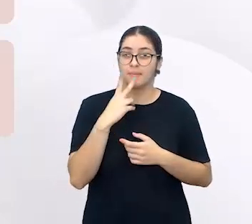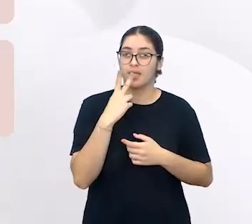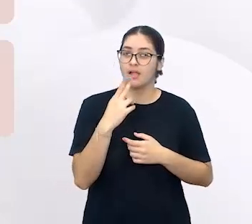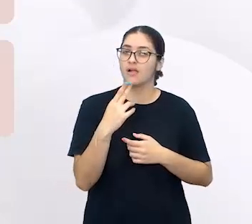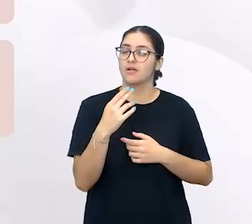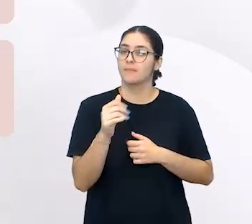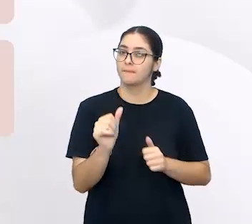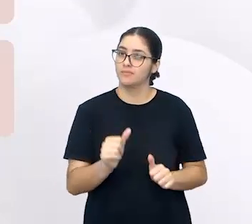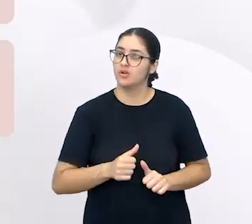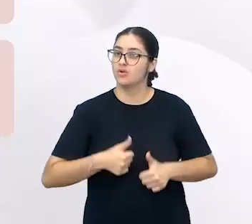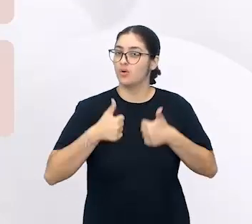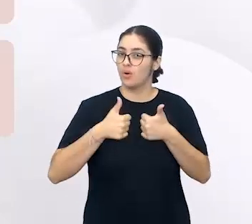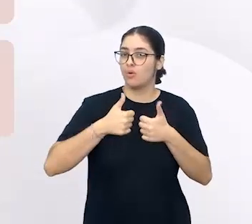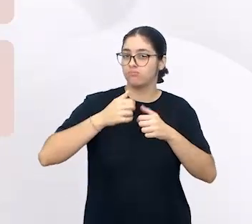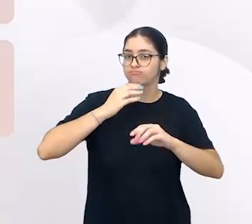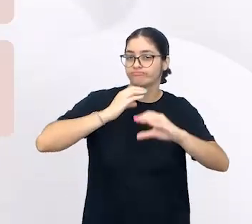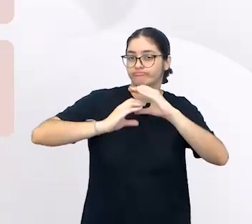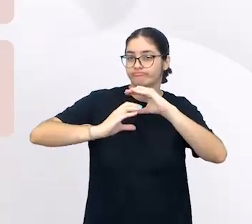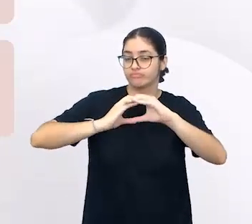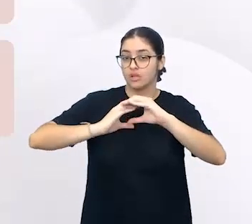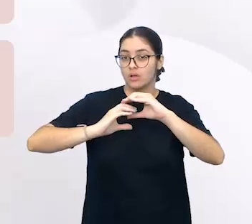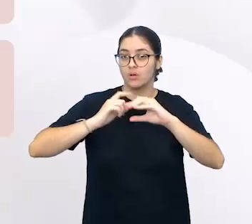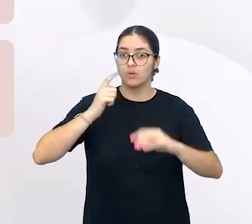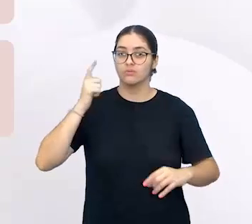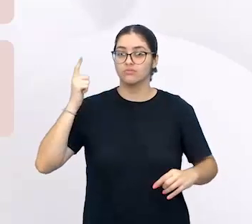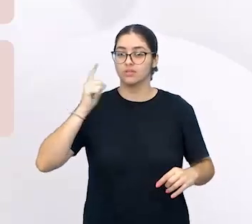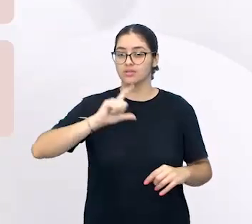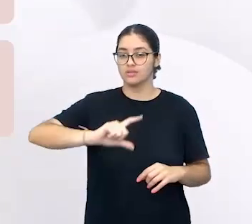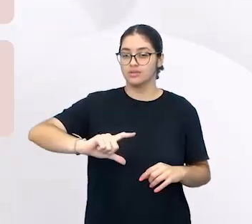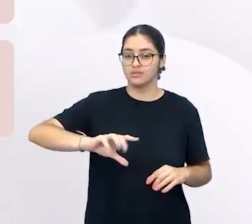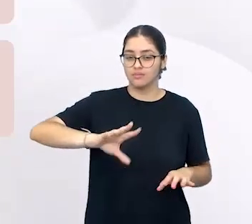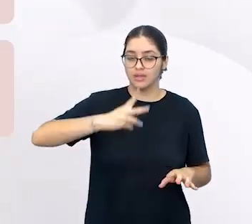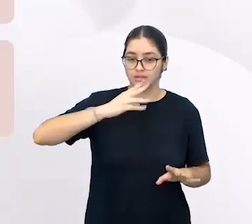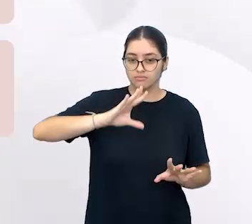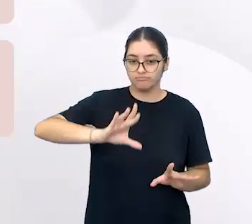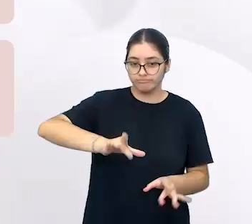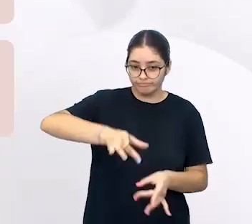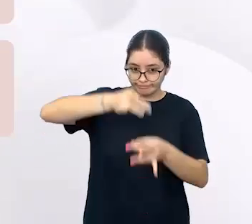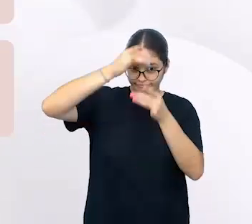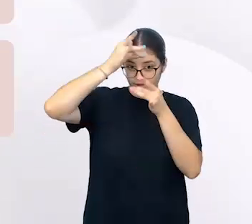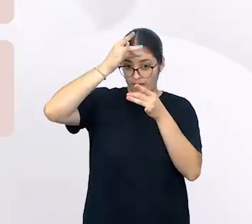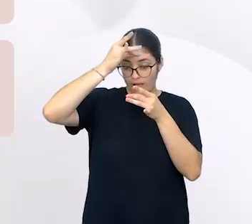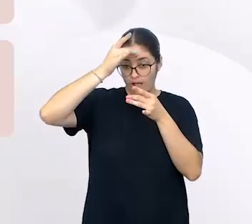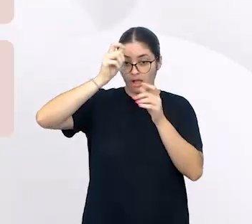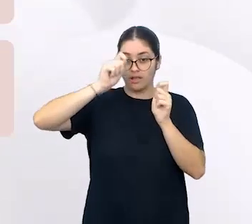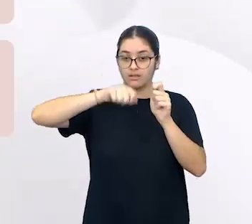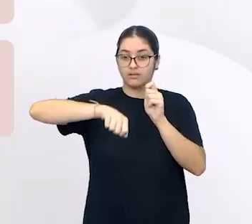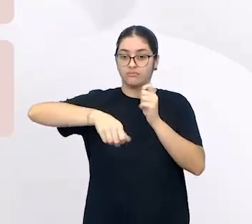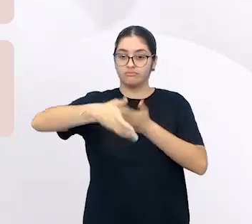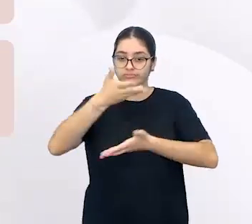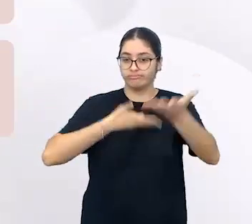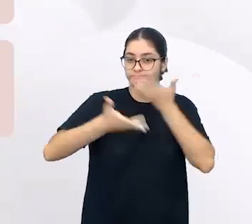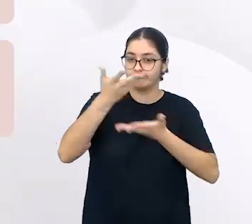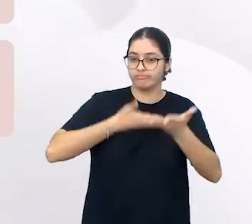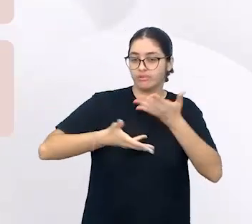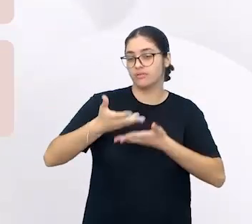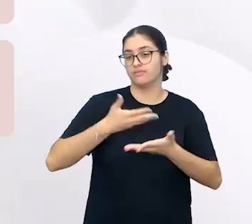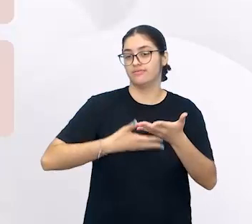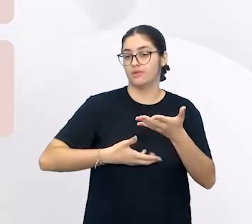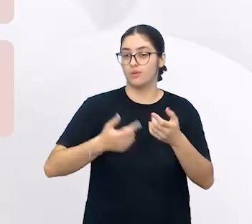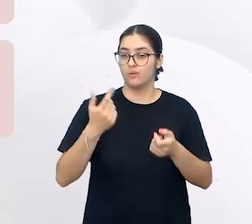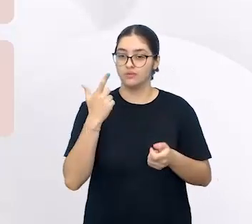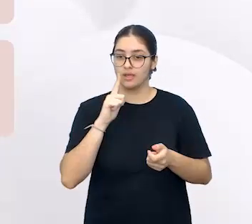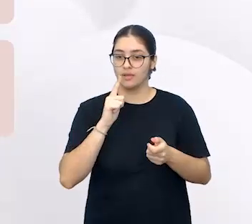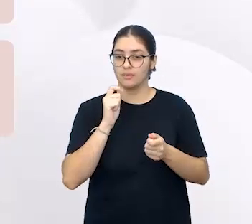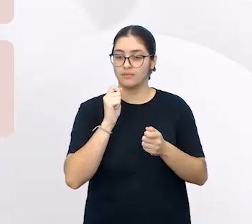eficiente ao comunicar, quanto mais domínio tem desse sistema. Então, o nosso trabalho, no primeiro, no segundo ano, é fazer com que as crianças tenham domínio